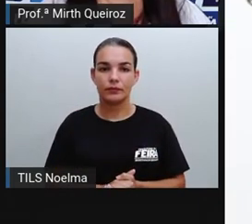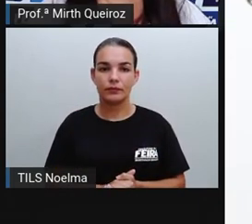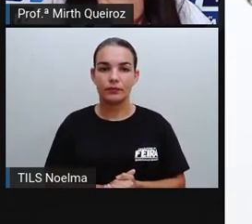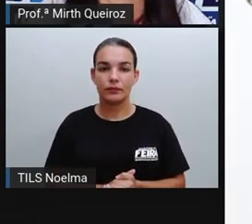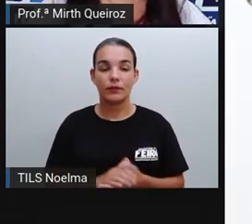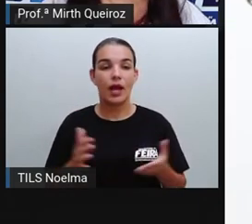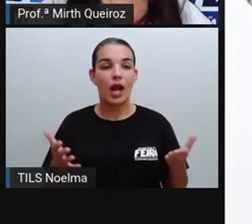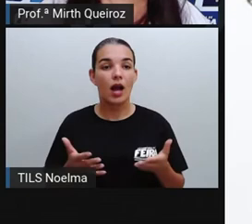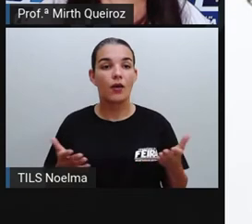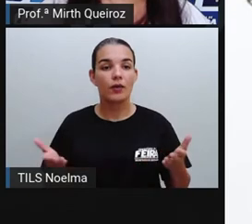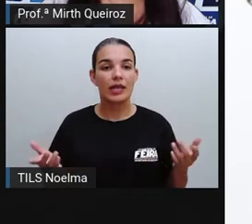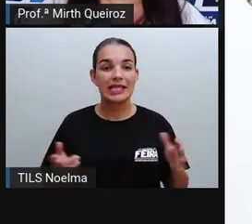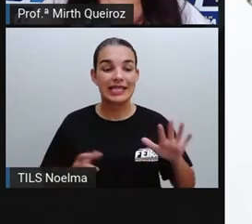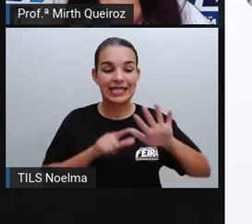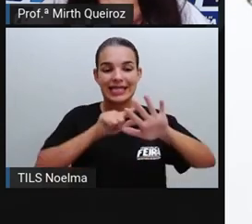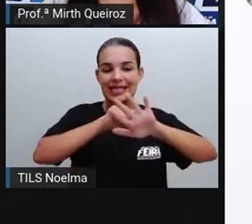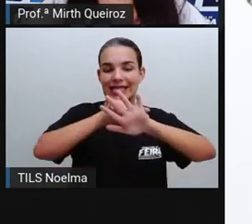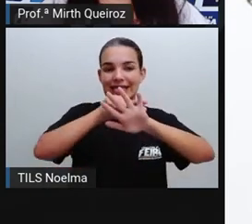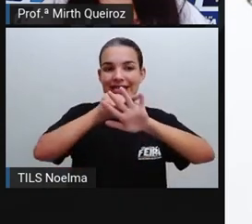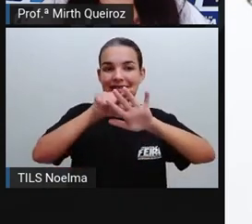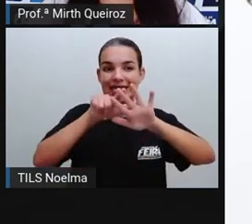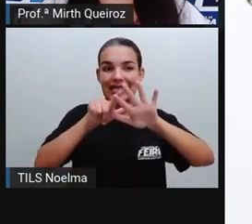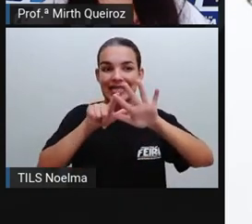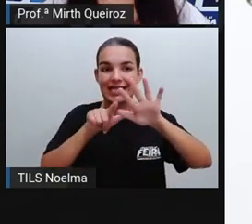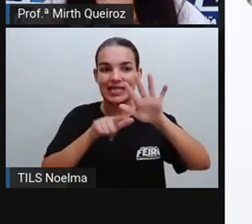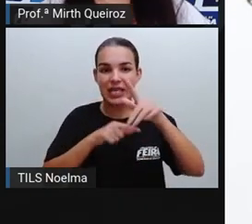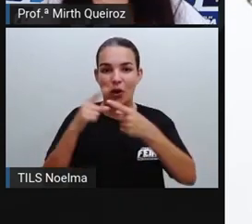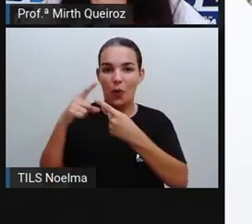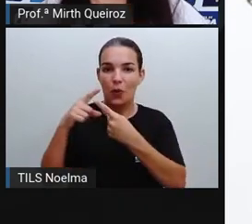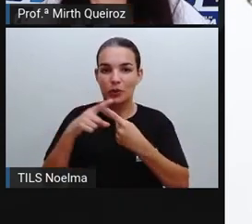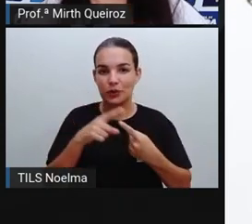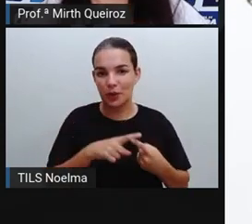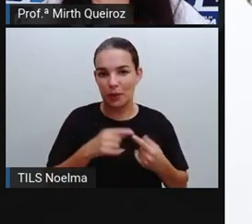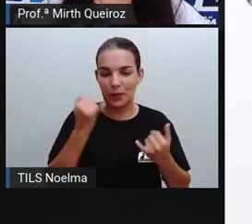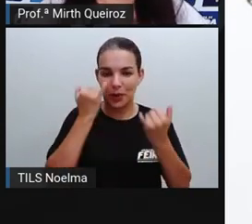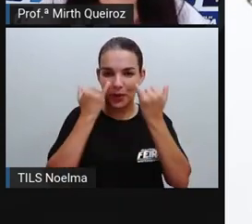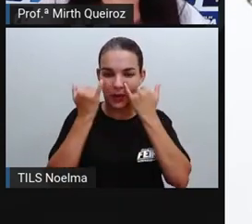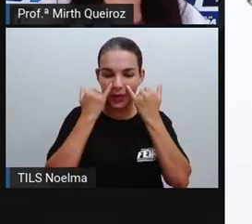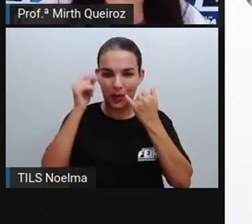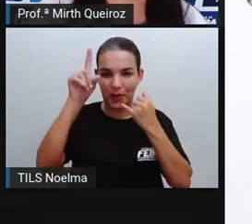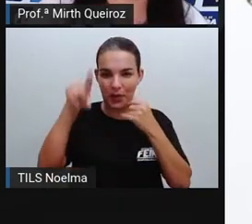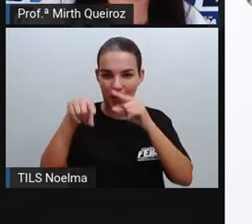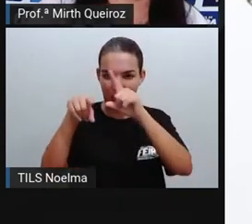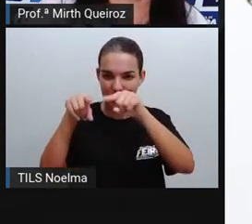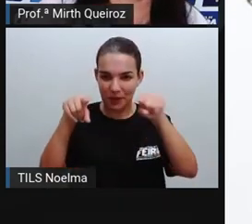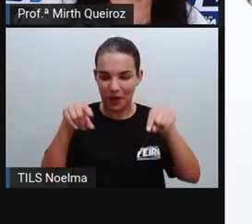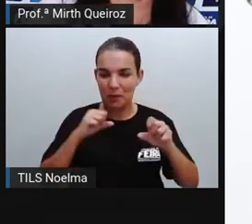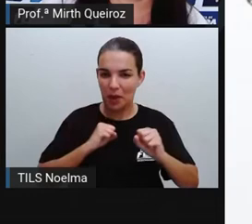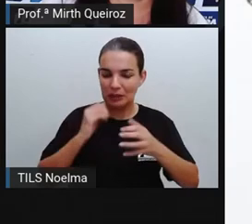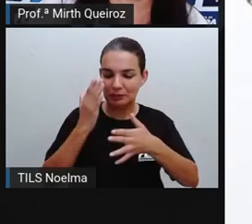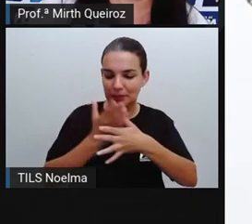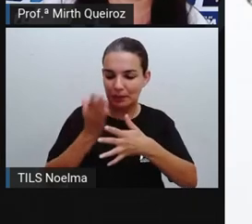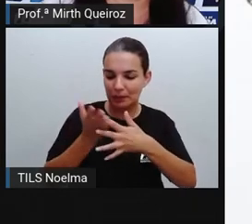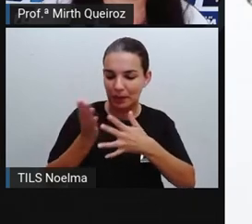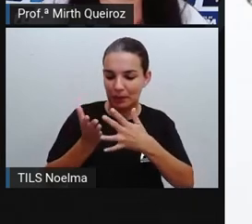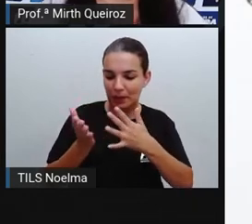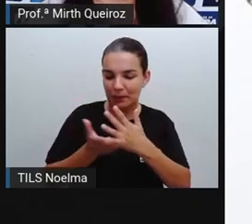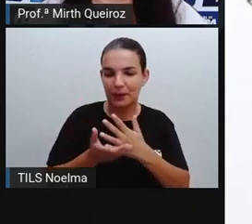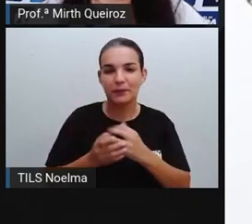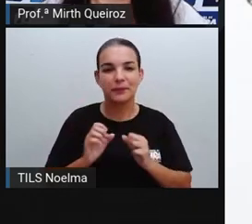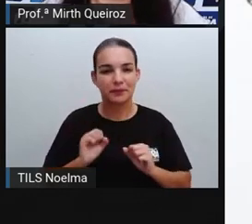E aí a gente estuda os cinco tipos de infográficos. Então, os infográficos, eles podem ser divididos aí em animados